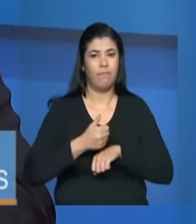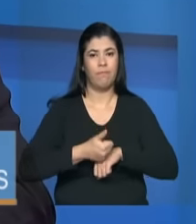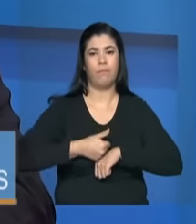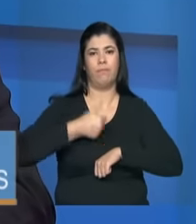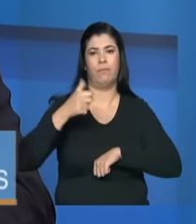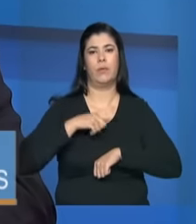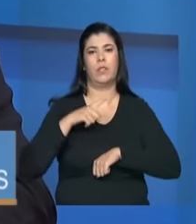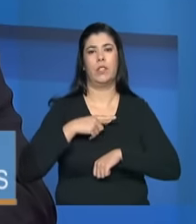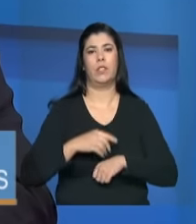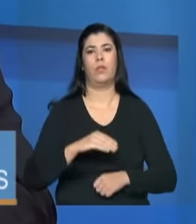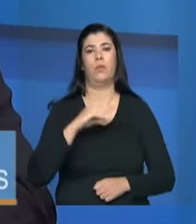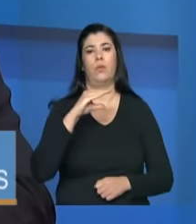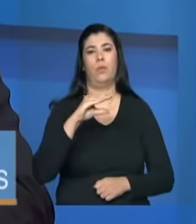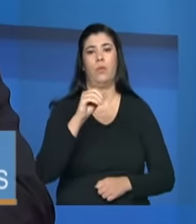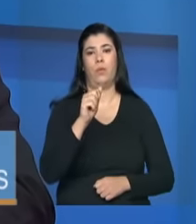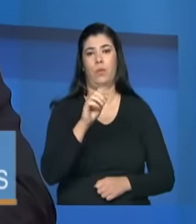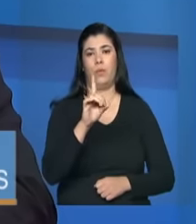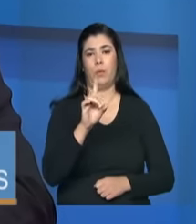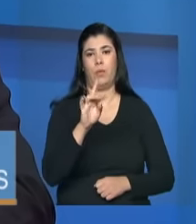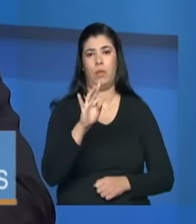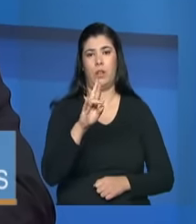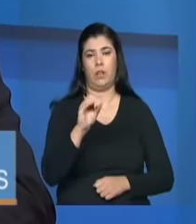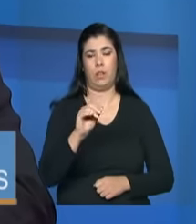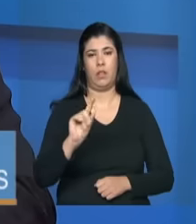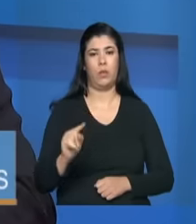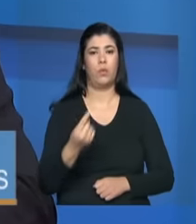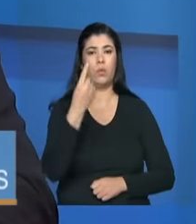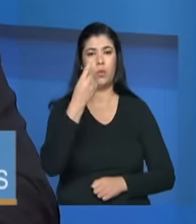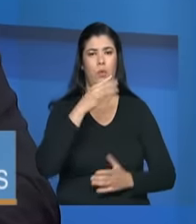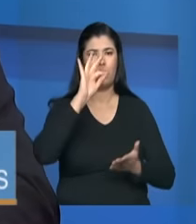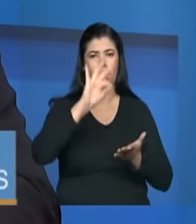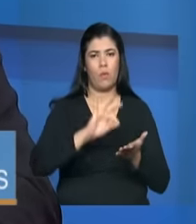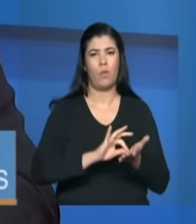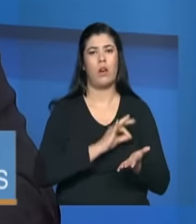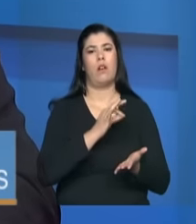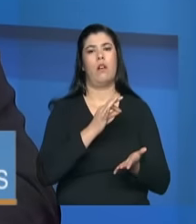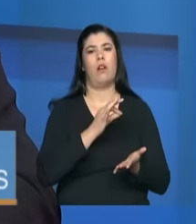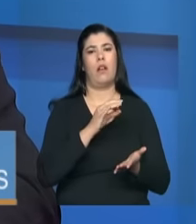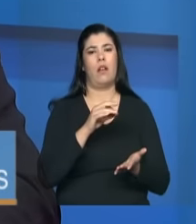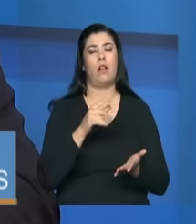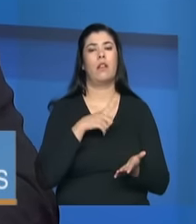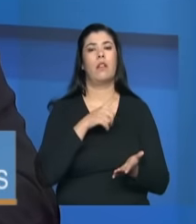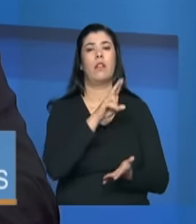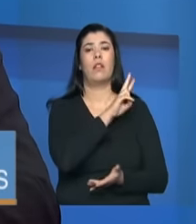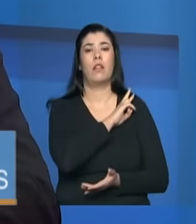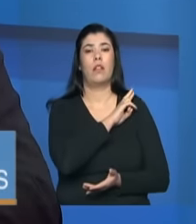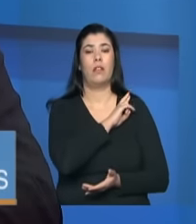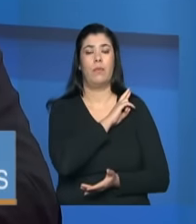Cadastro Único que é gerido pelo MDS, que tem uma importante